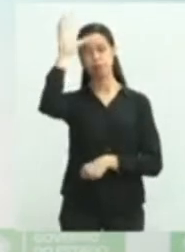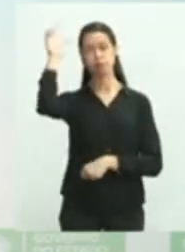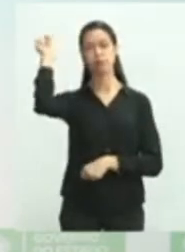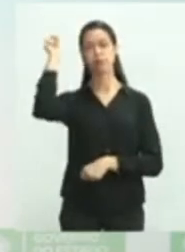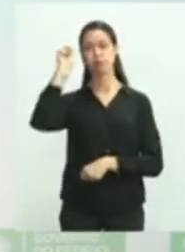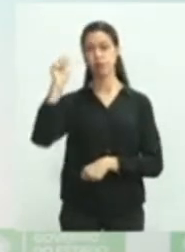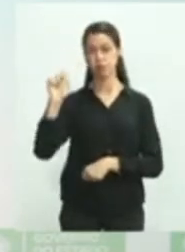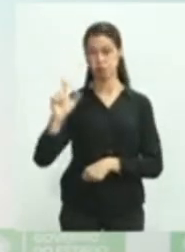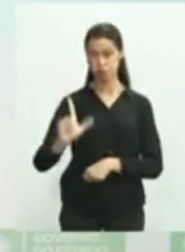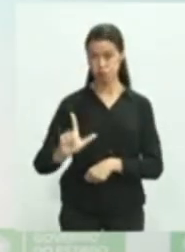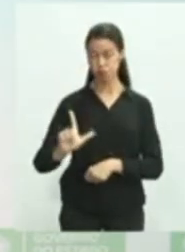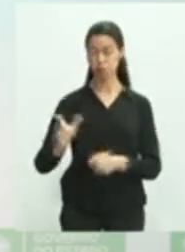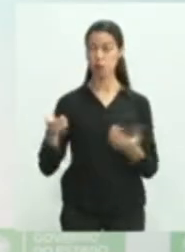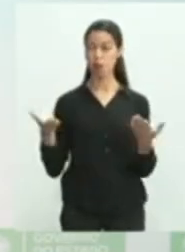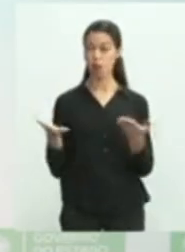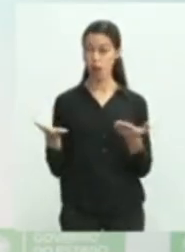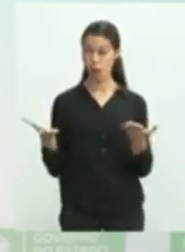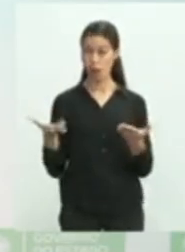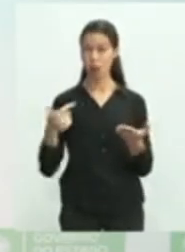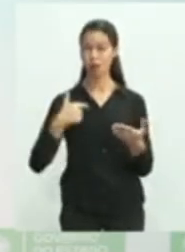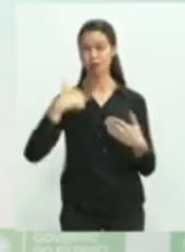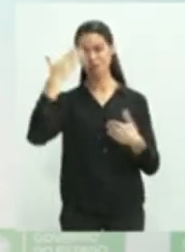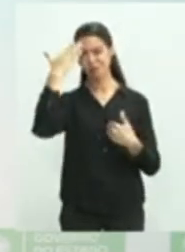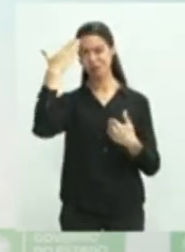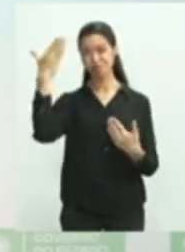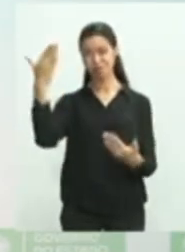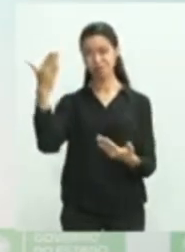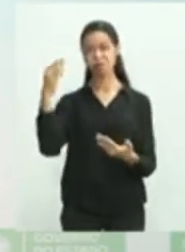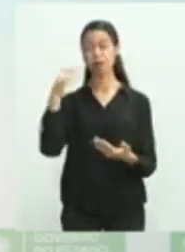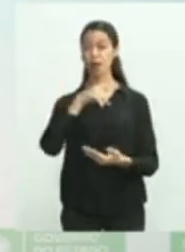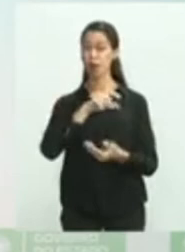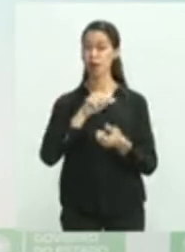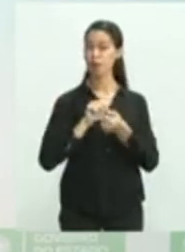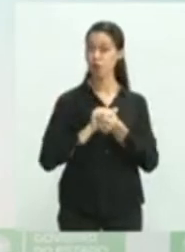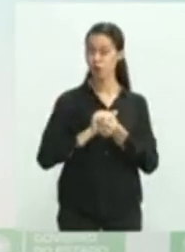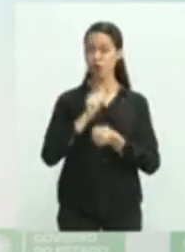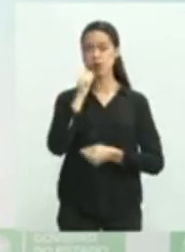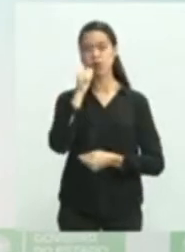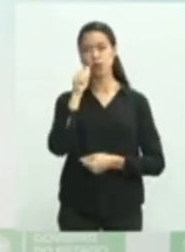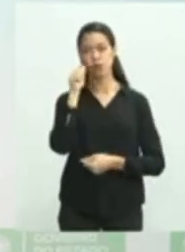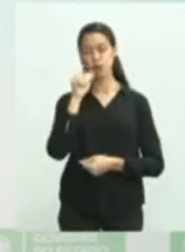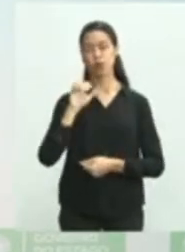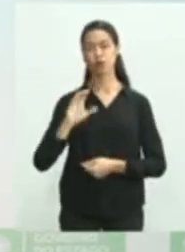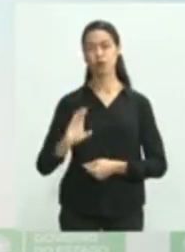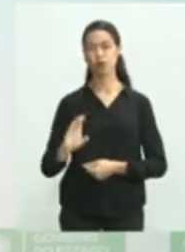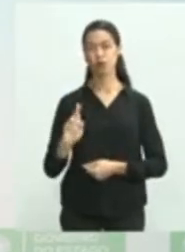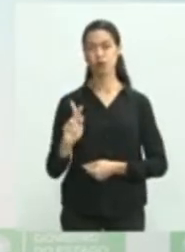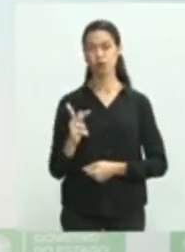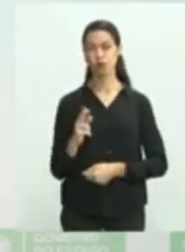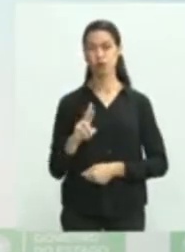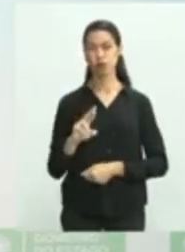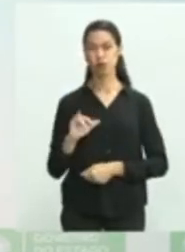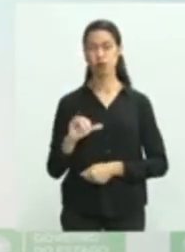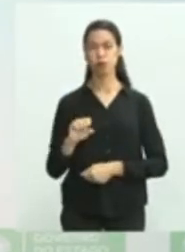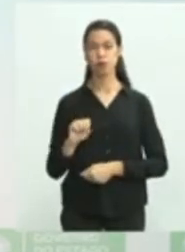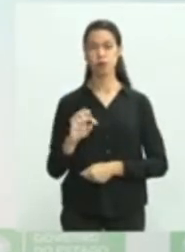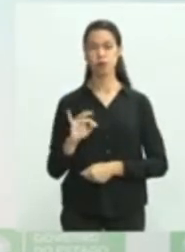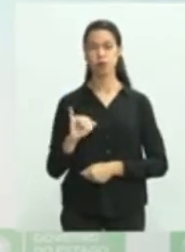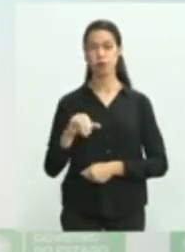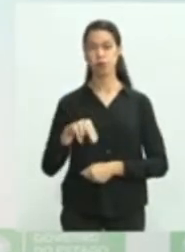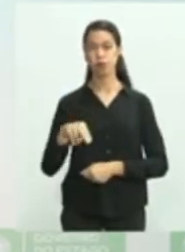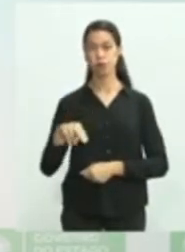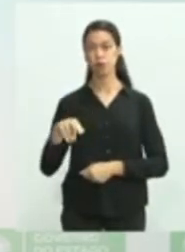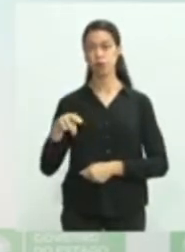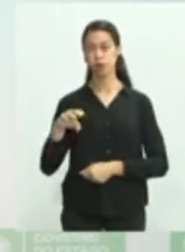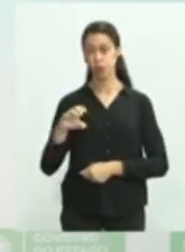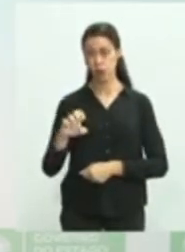a presença da doutora Cristine Maimoni, nossa secretária de junta, que logo mais apresentará o